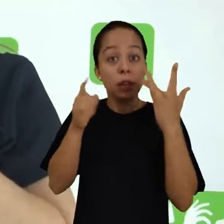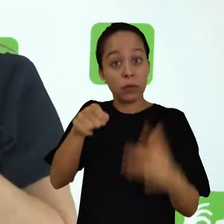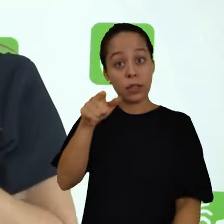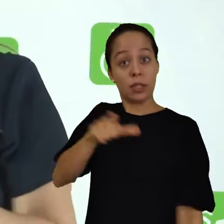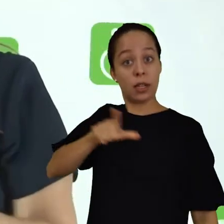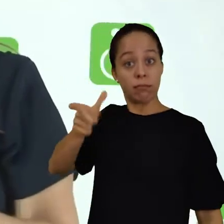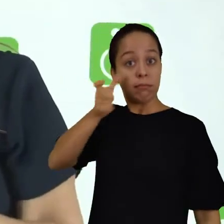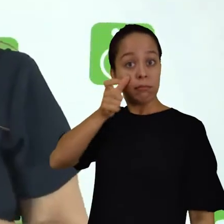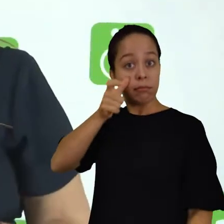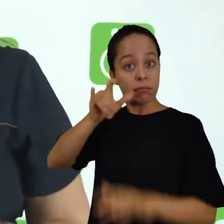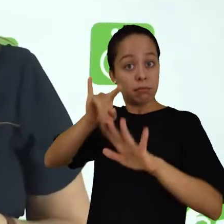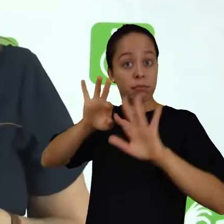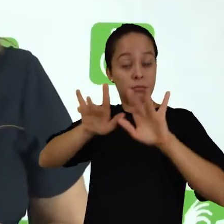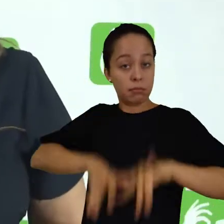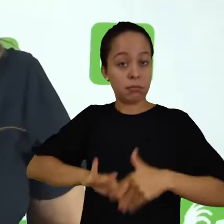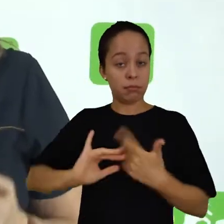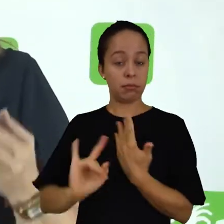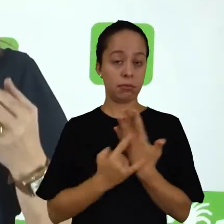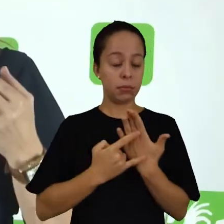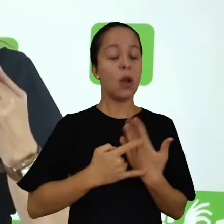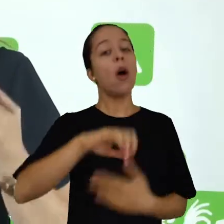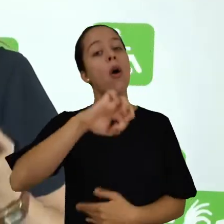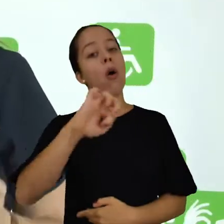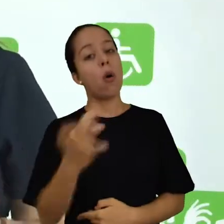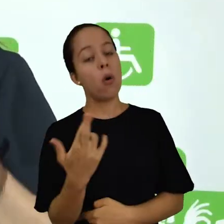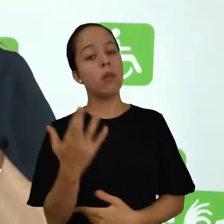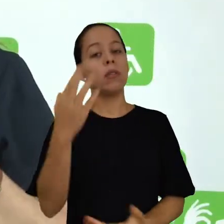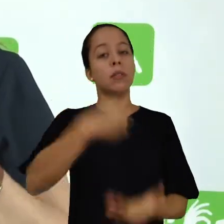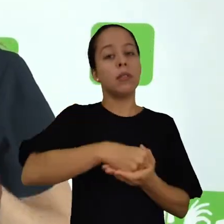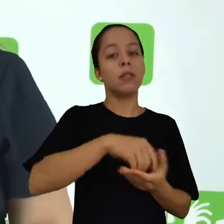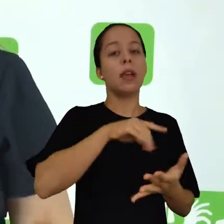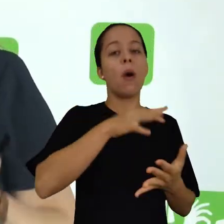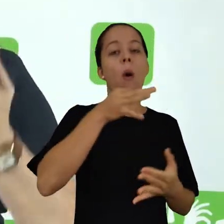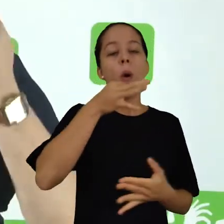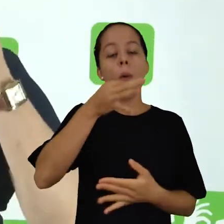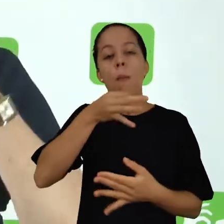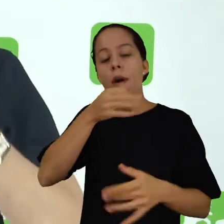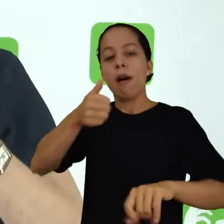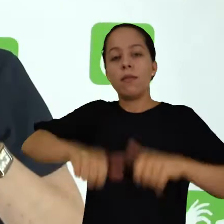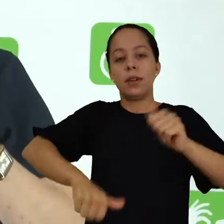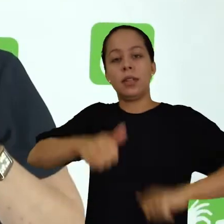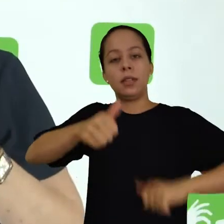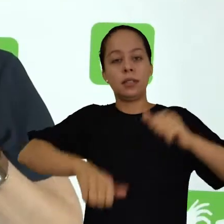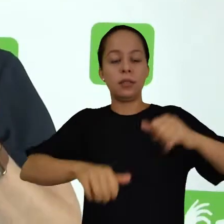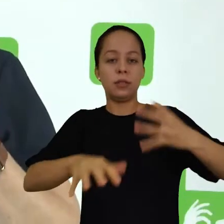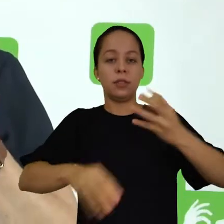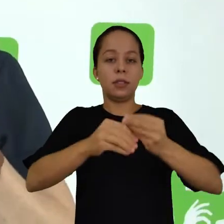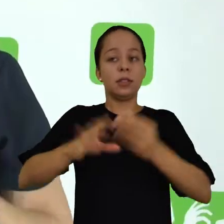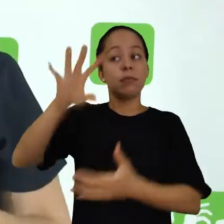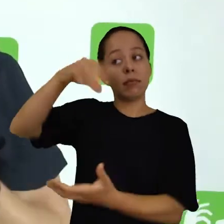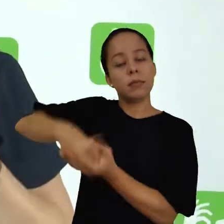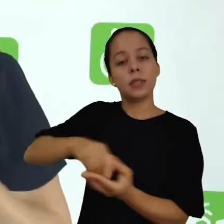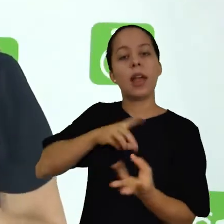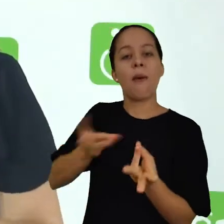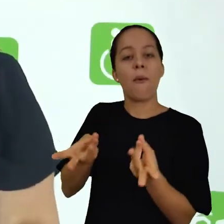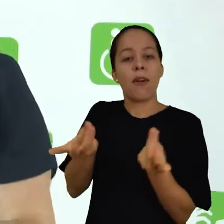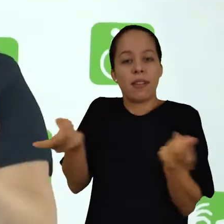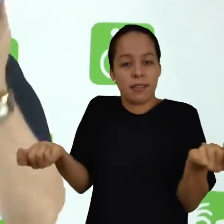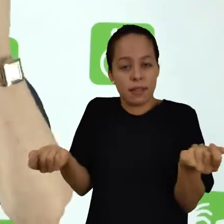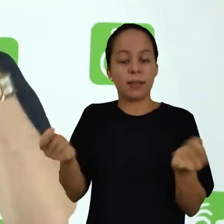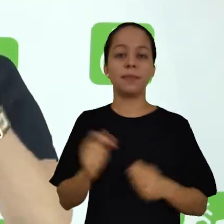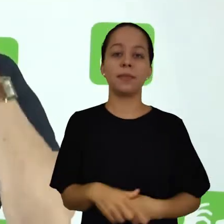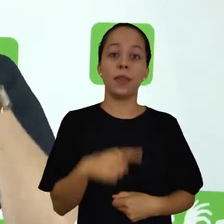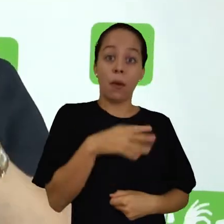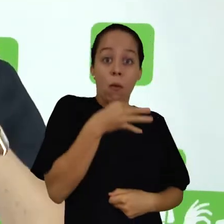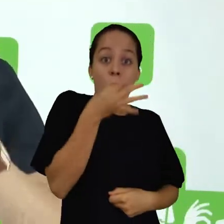resenhando com os comentários e avaliações críticas sobre a sua qualidade. Comentários e avaliações